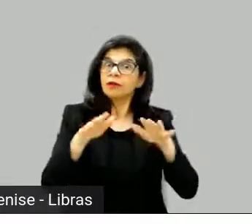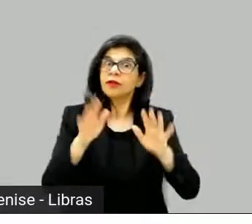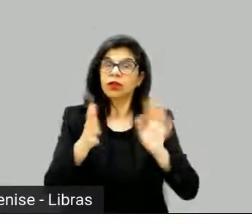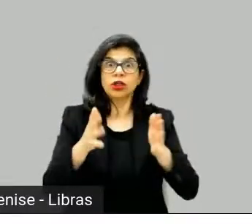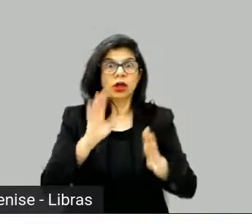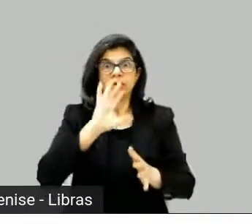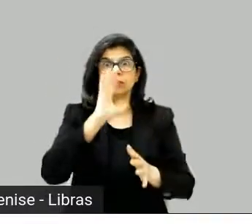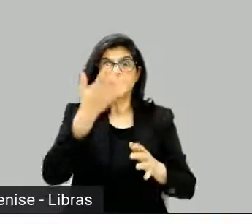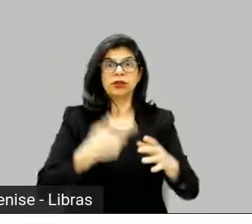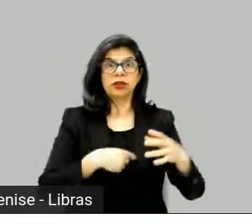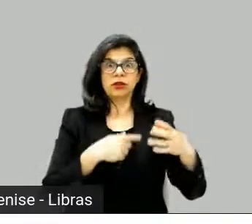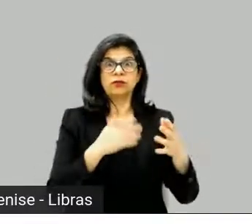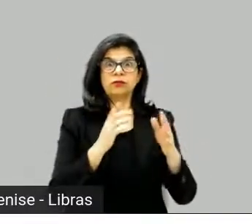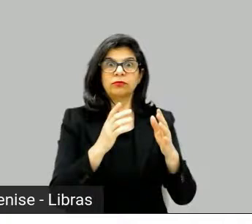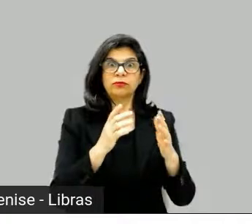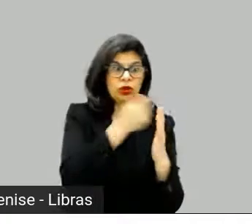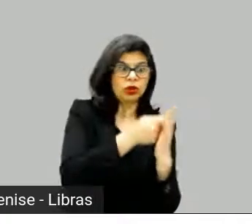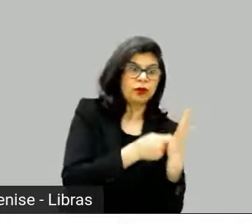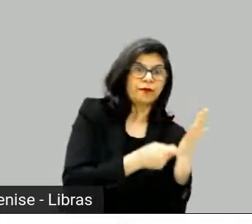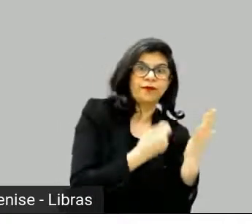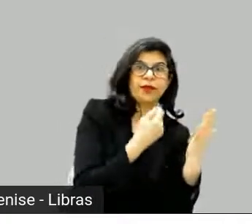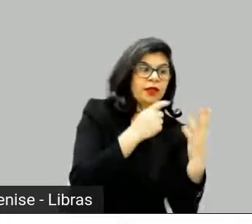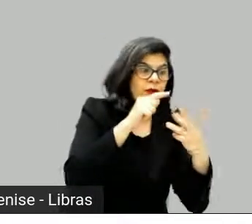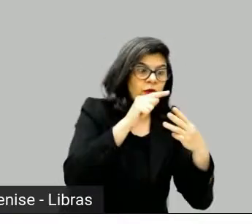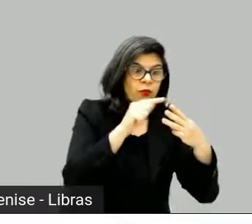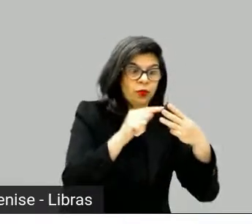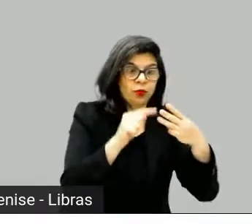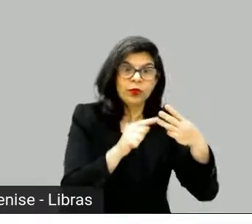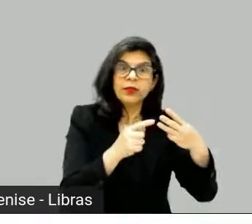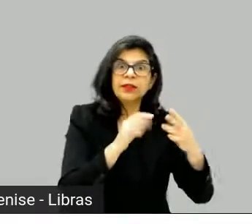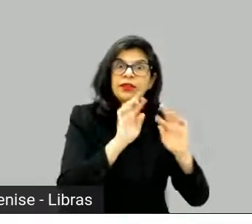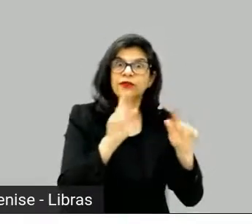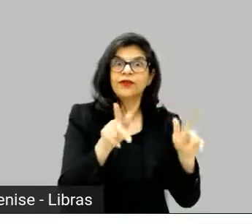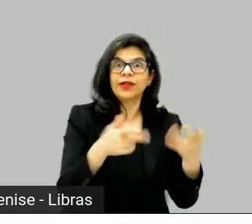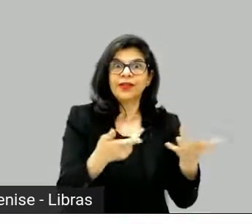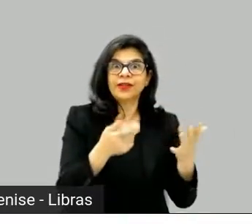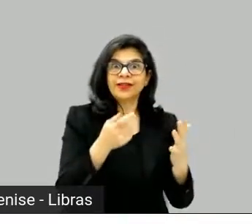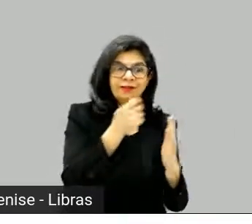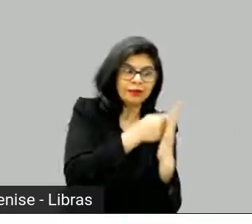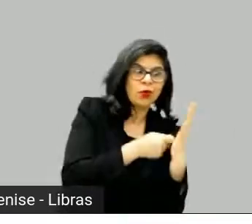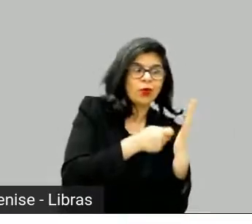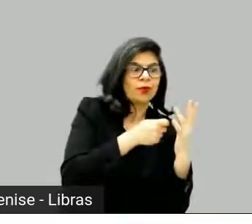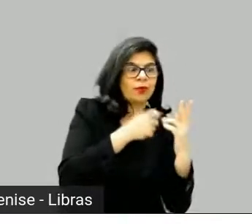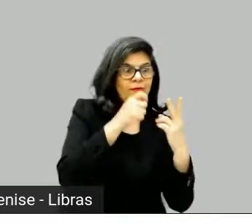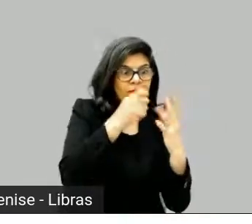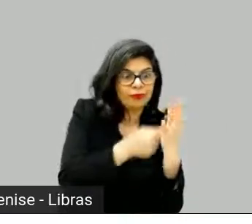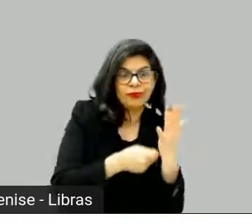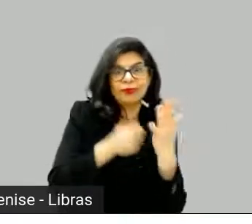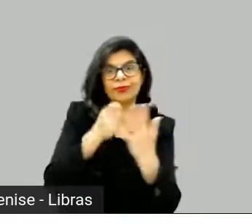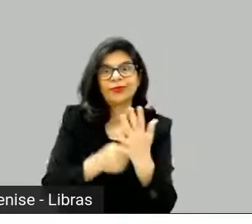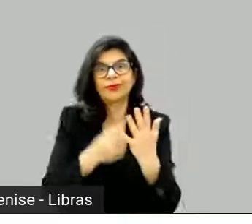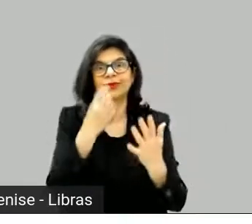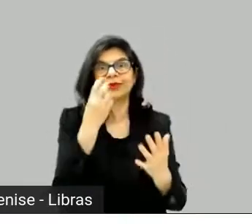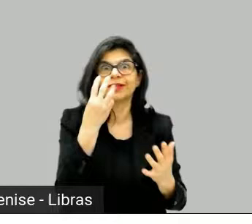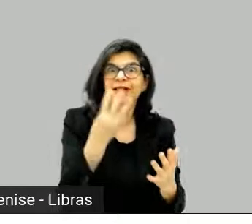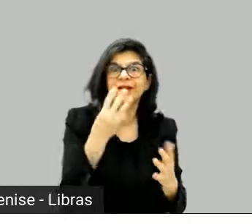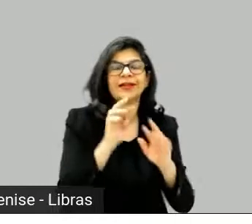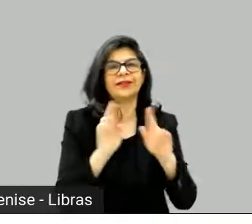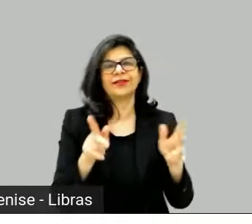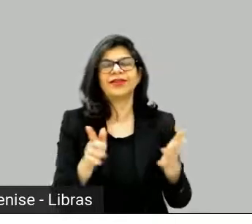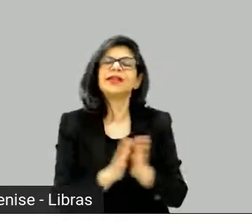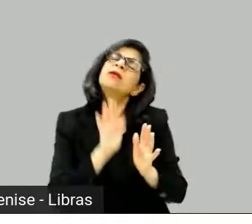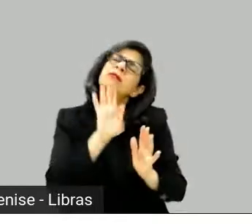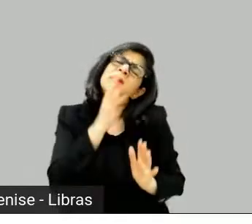tempo, muitas páginas, mas é um processo muito diferente, eu acho, e eu acho que um prazer diferente para quem escreve.